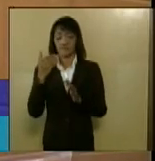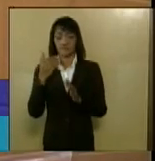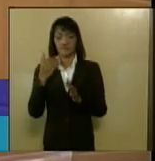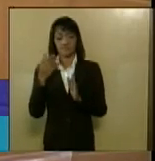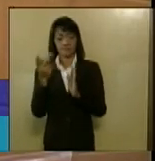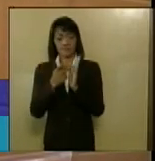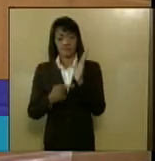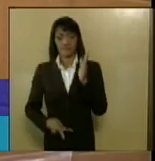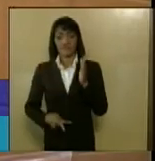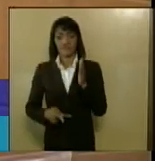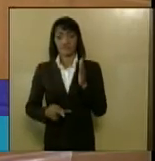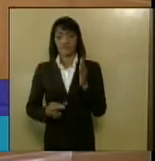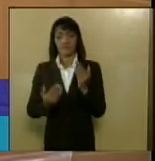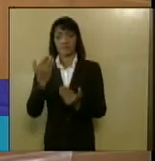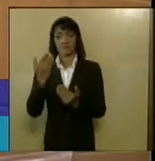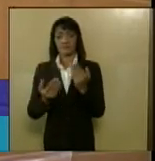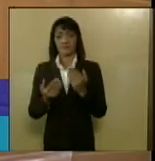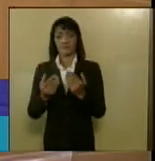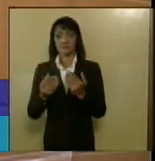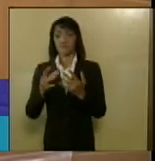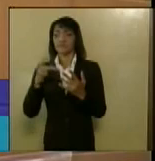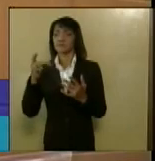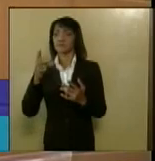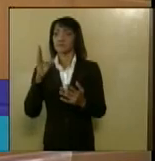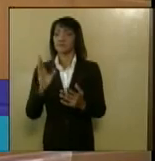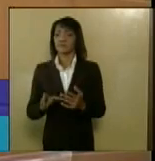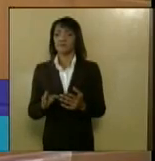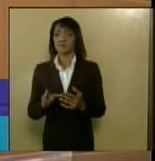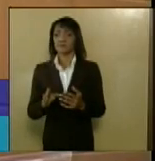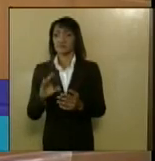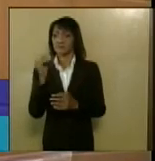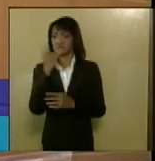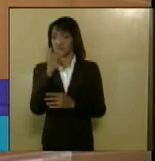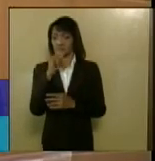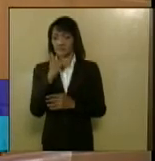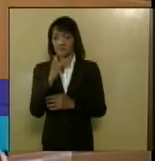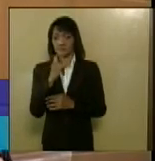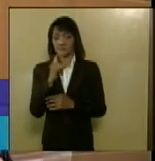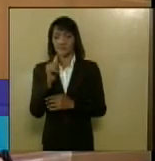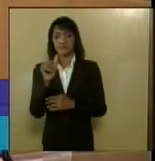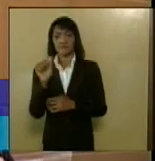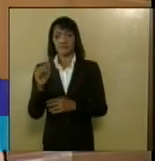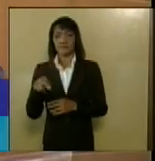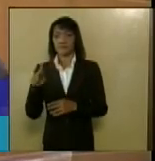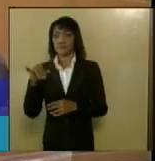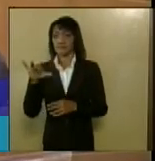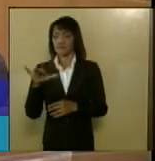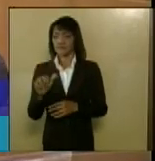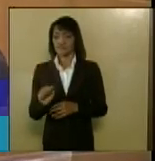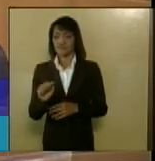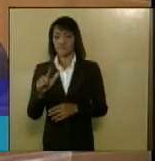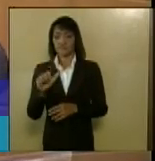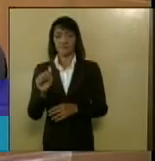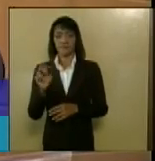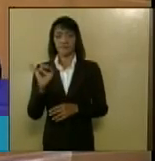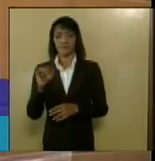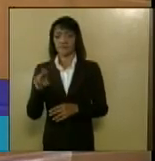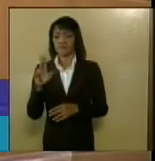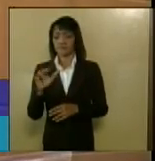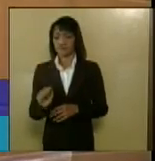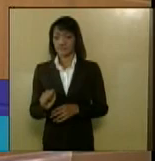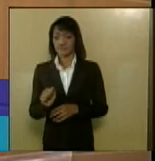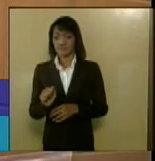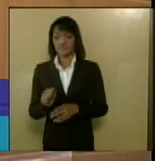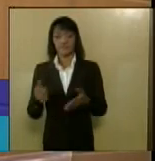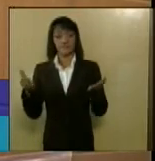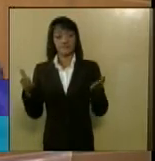de geração de energia fotovoltaica da América Latina, temos o